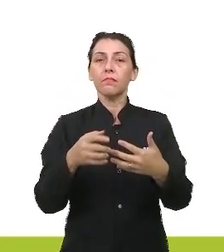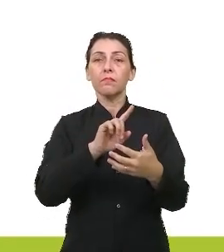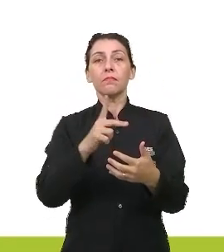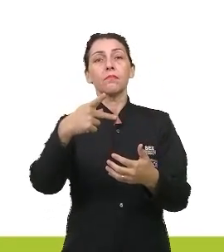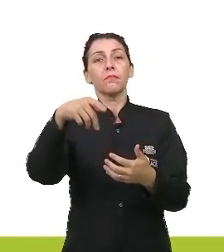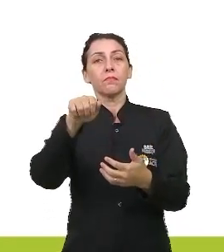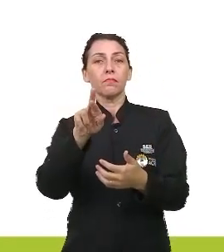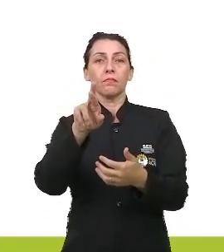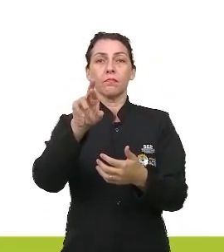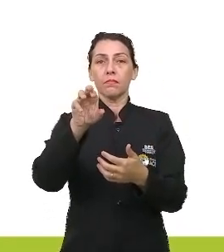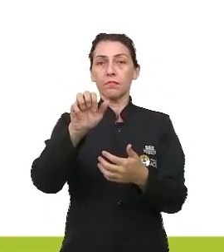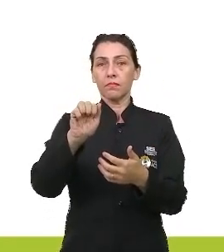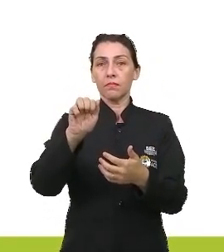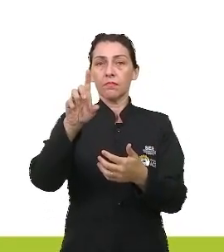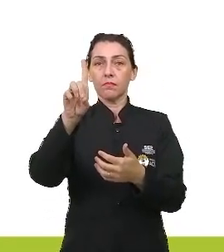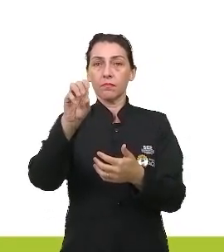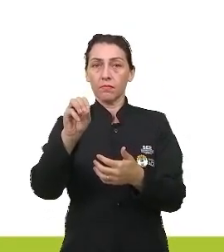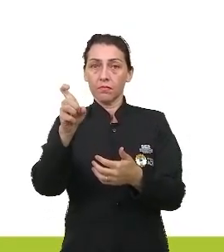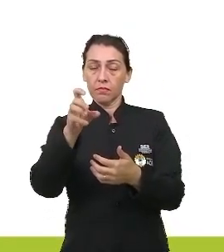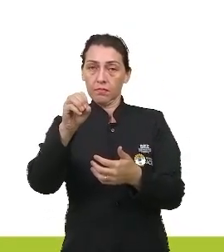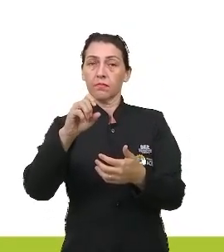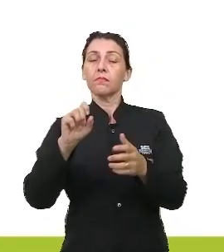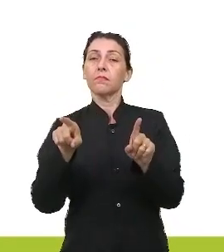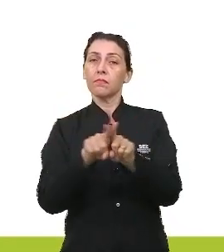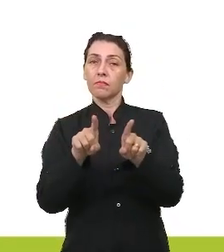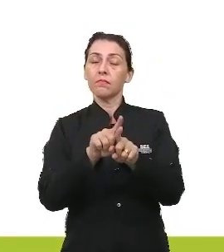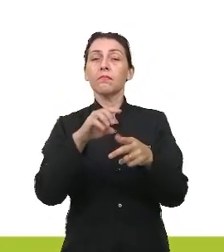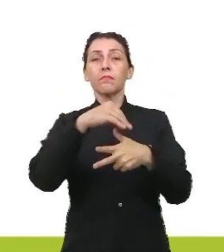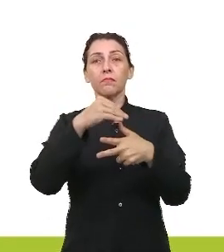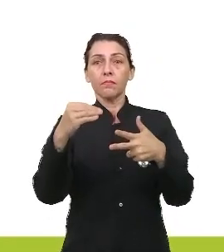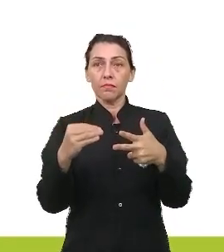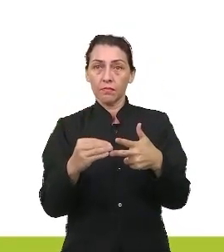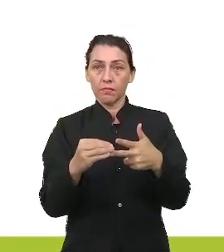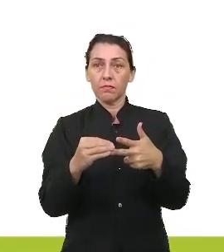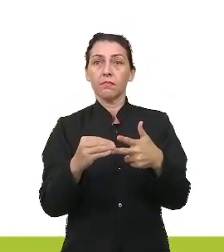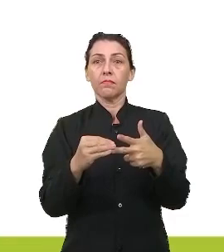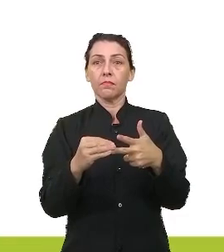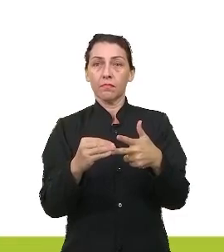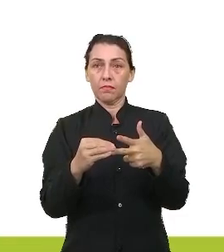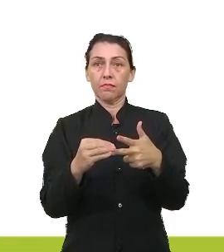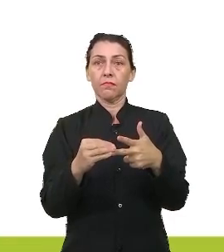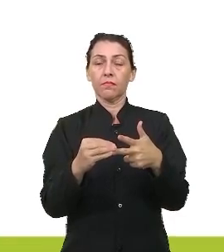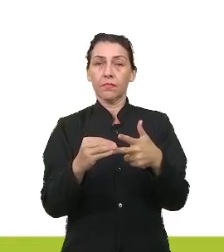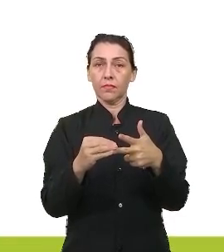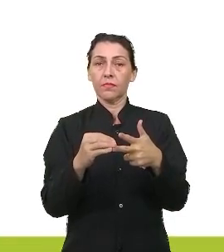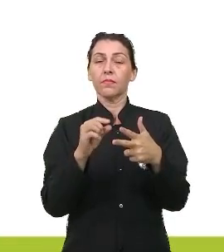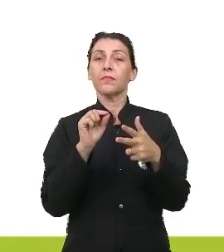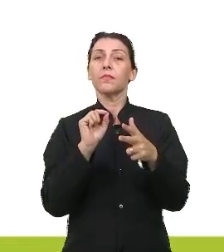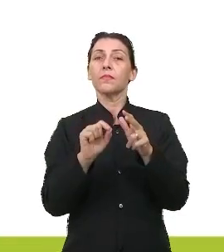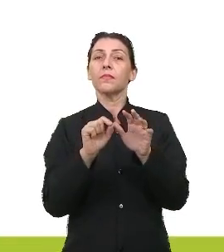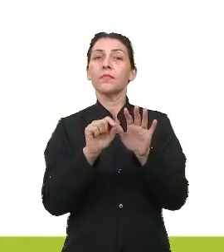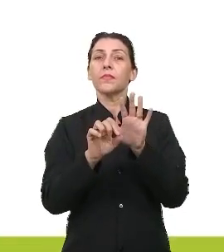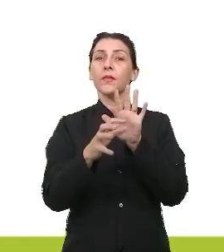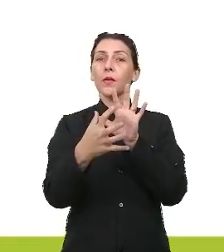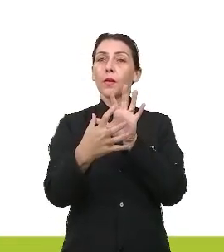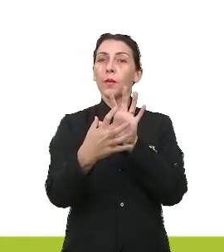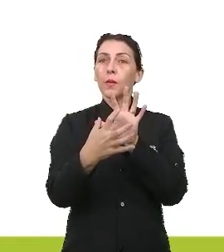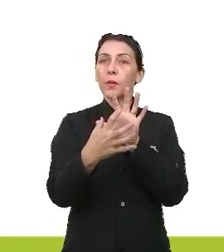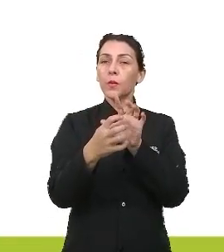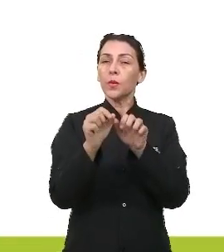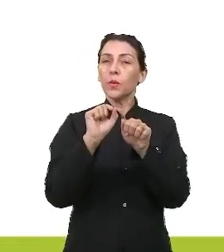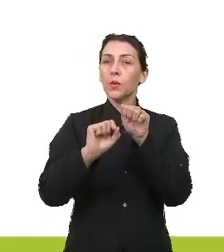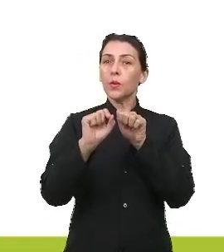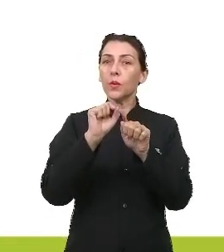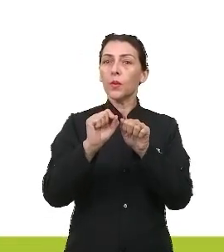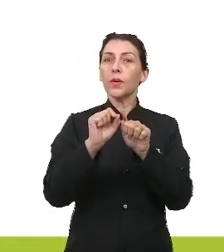paradoxo, pode aparecer lá no Enem. A hipérbole, essa é uma figura de linguagem que os alunos lembram